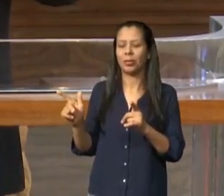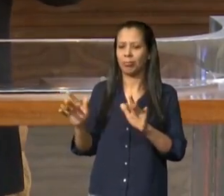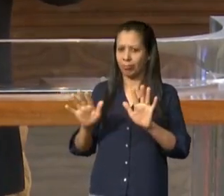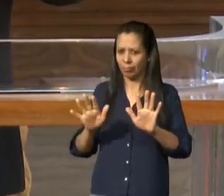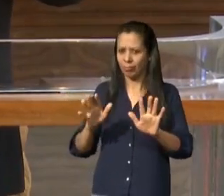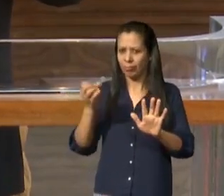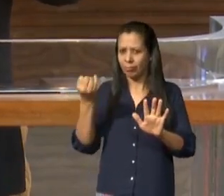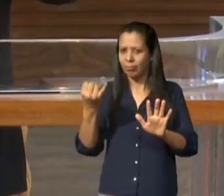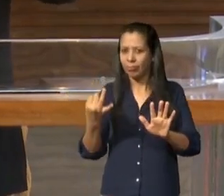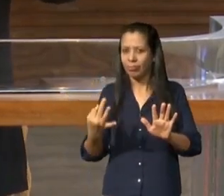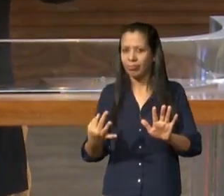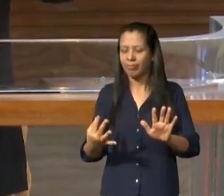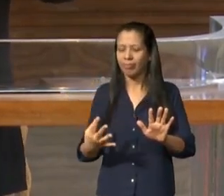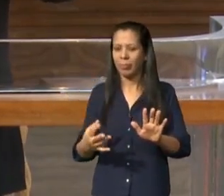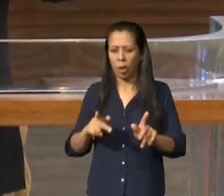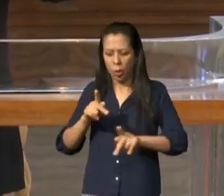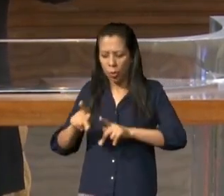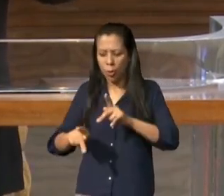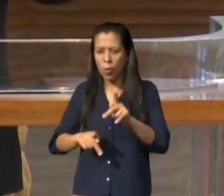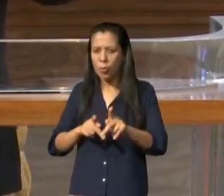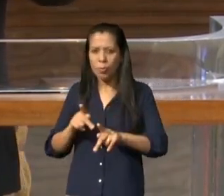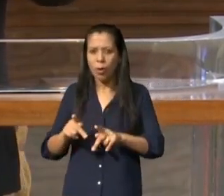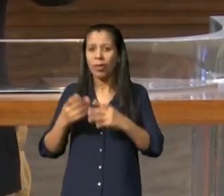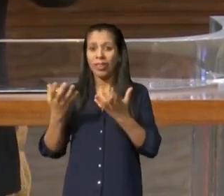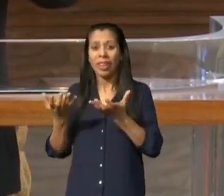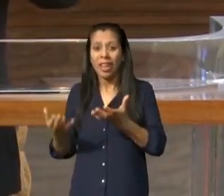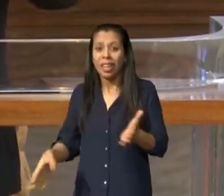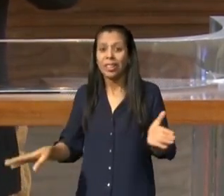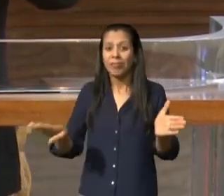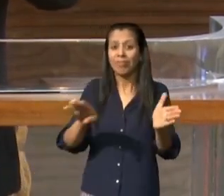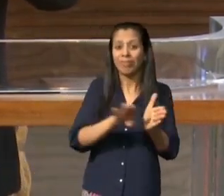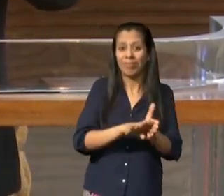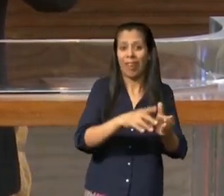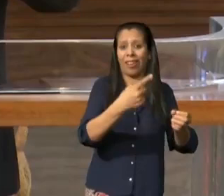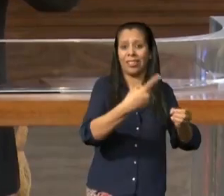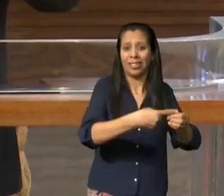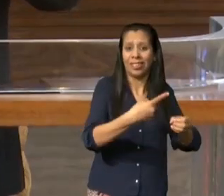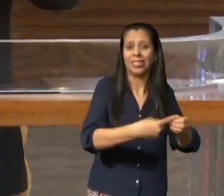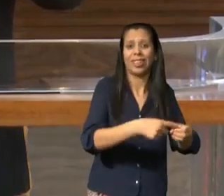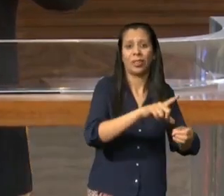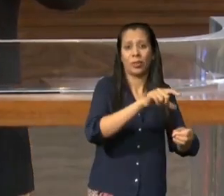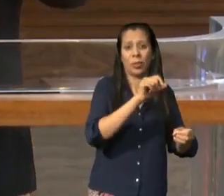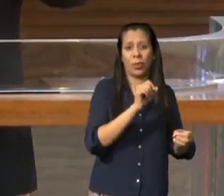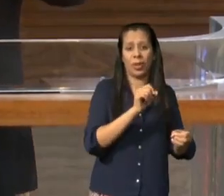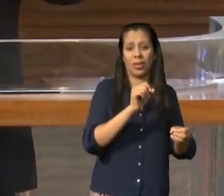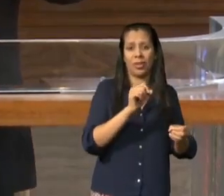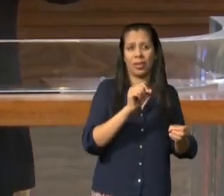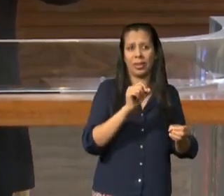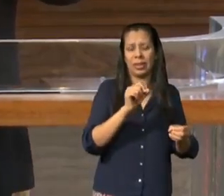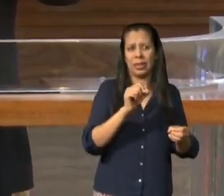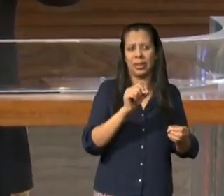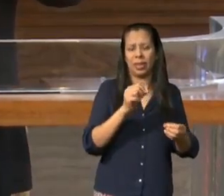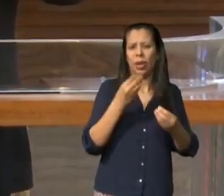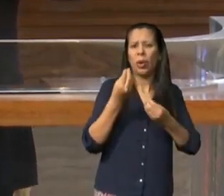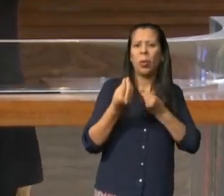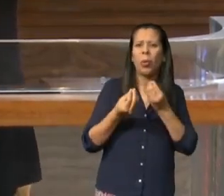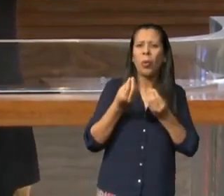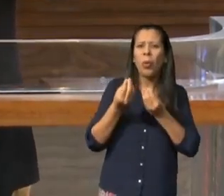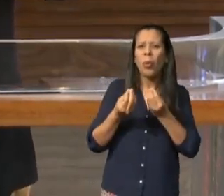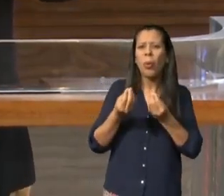irmãos que estavam no deserto aqueles milhares de homens e mulheres que estavam por ali era,